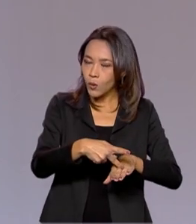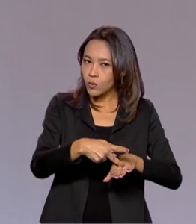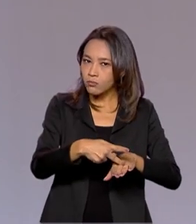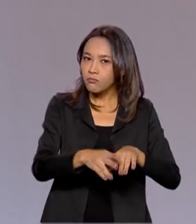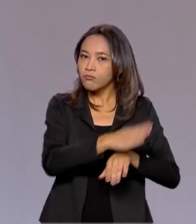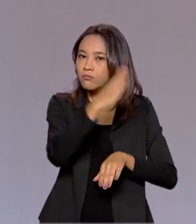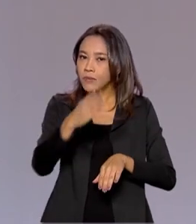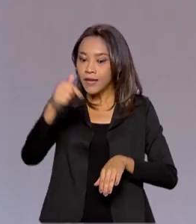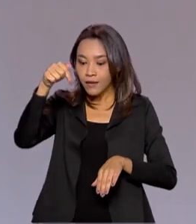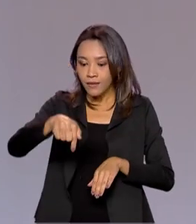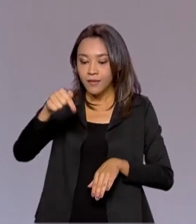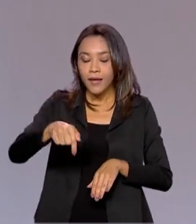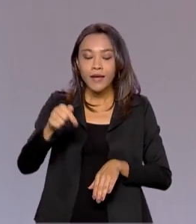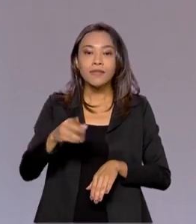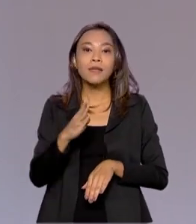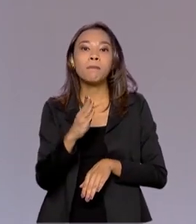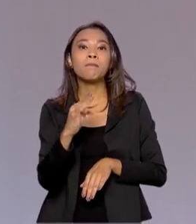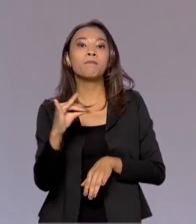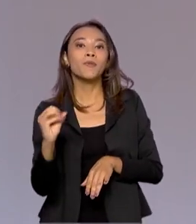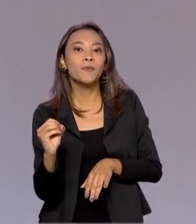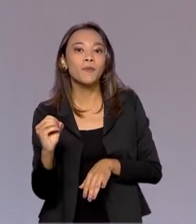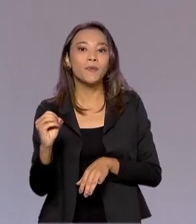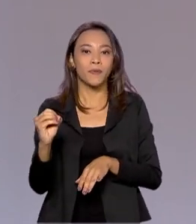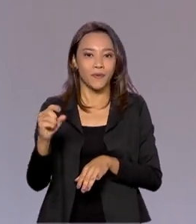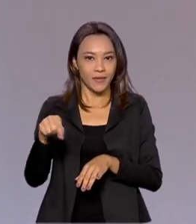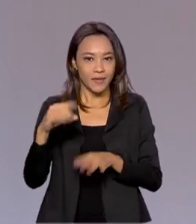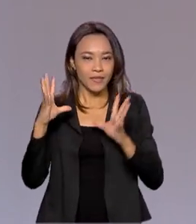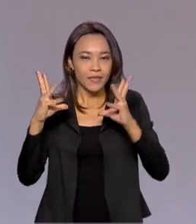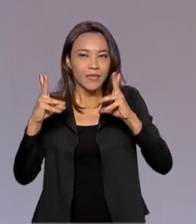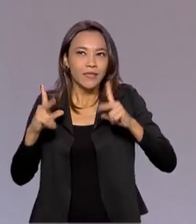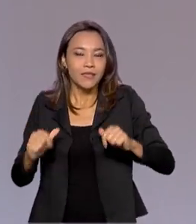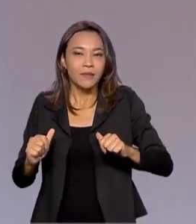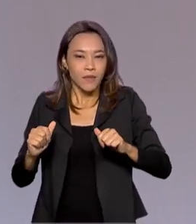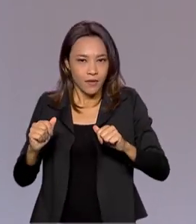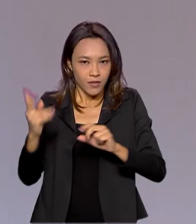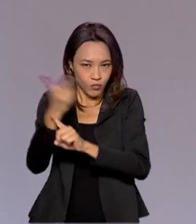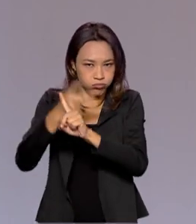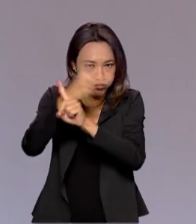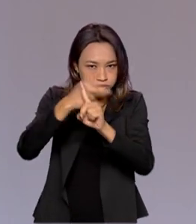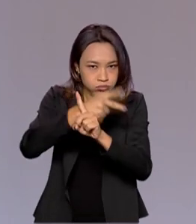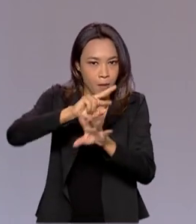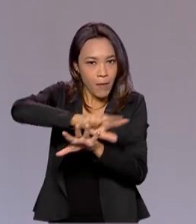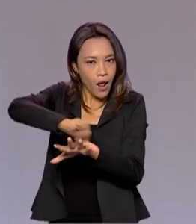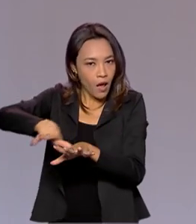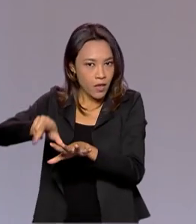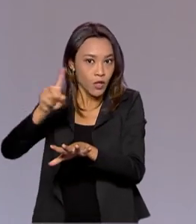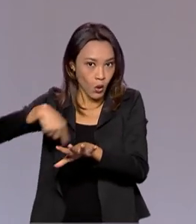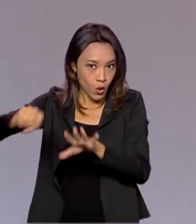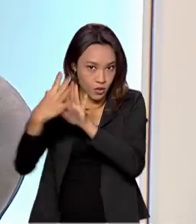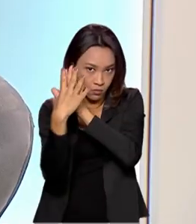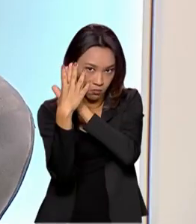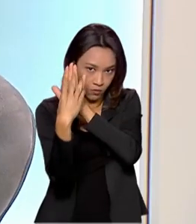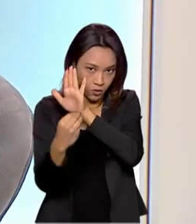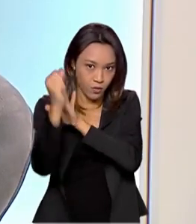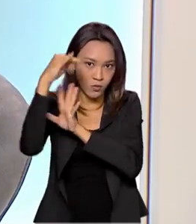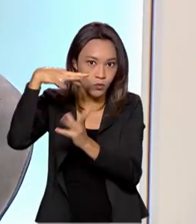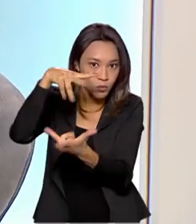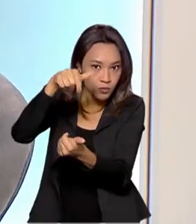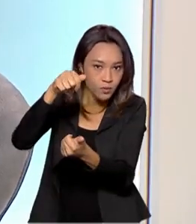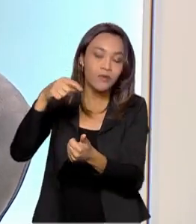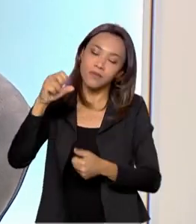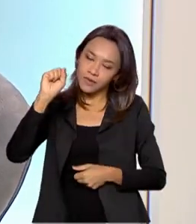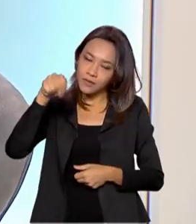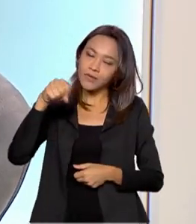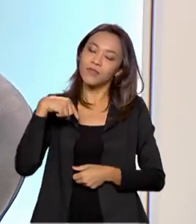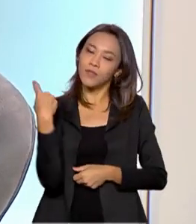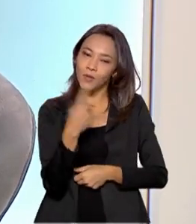produção de energia sustentável e limpa, a gente está em que lugar? Nós somos exemplo no mundo? Estamos atrás? Qual é a nossa posição? Catiúcio, nós somos exemplo,